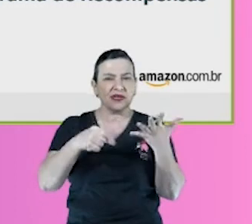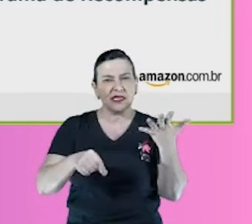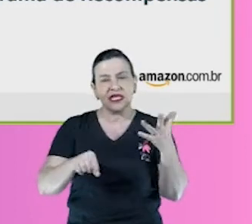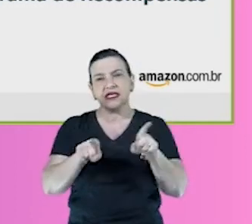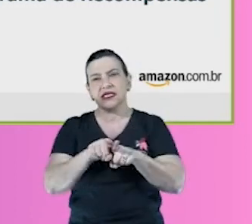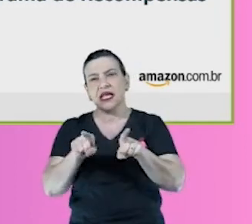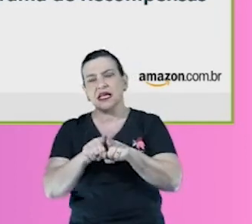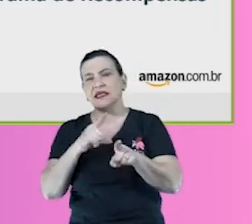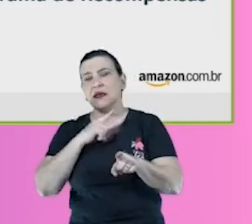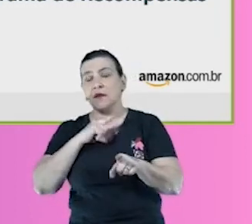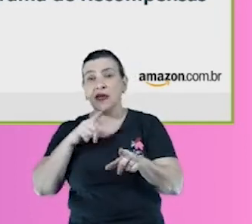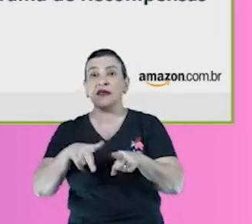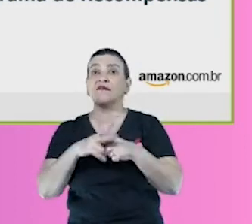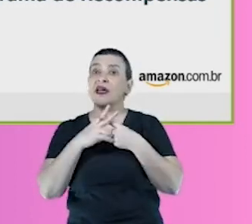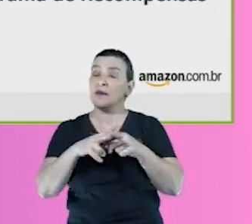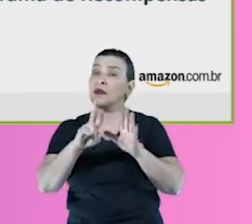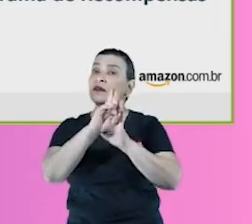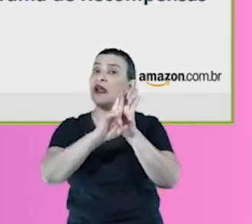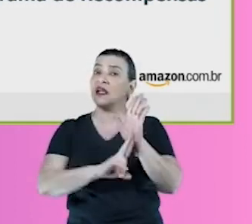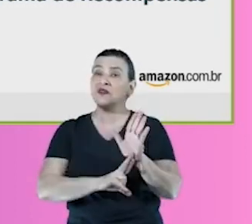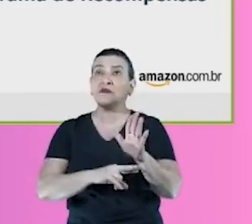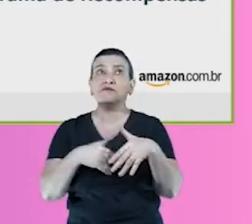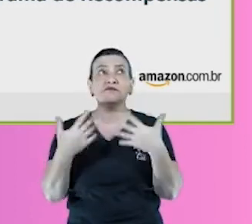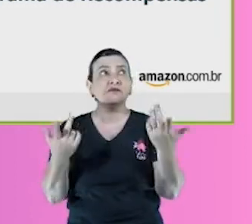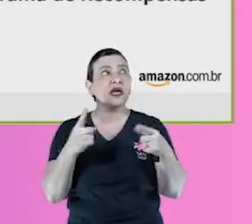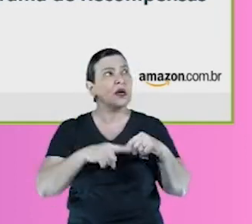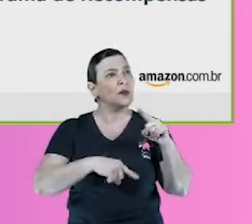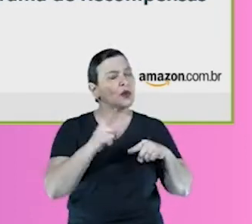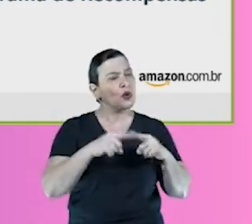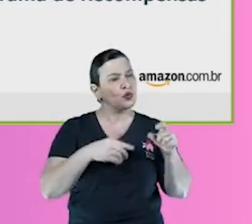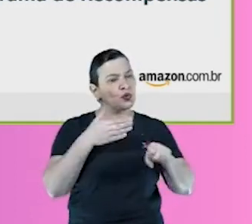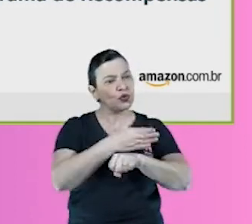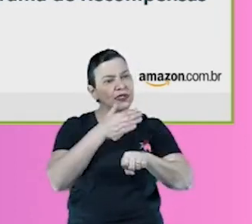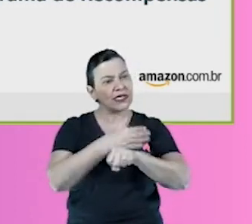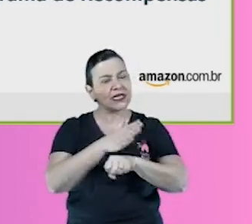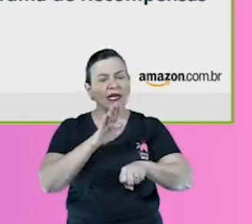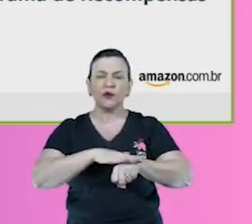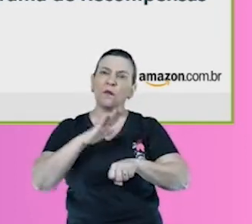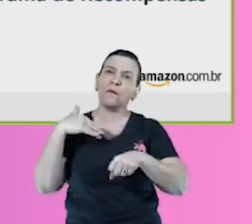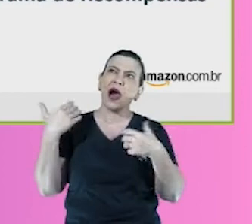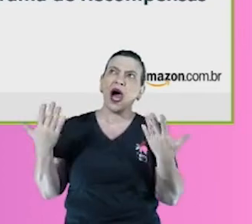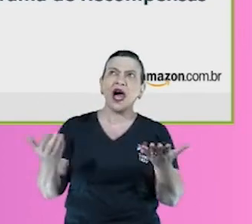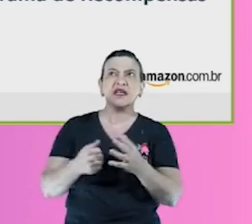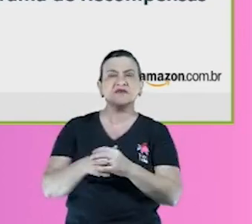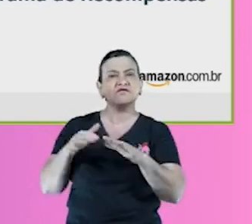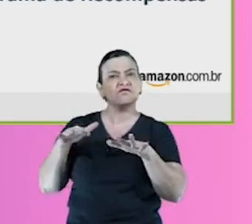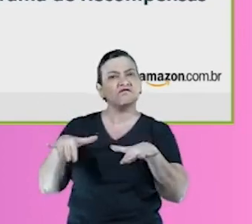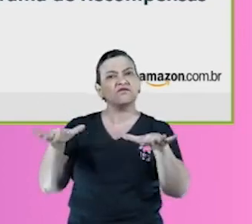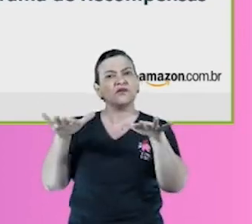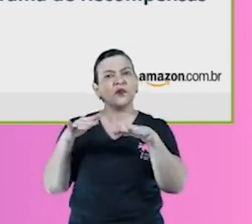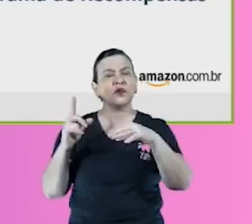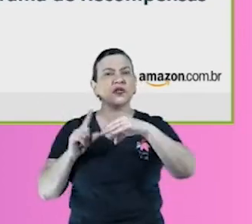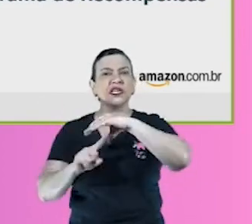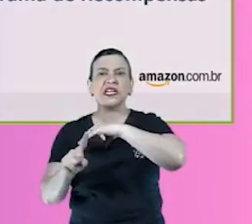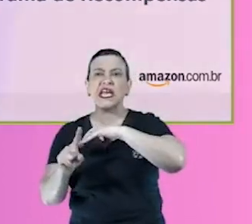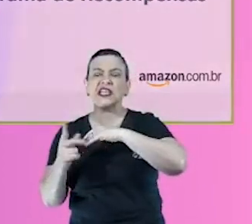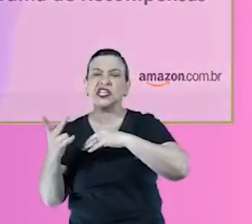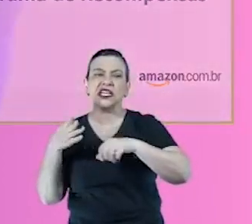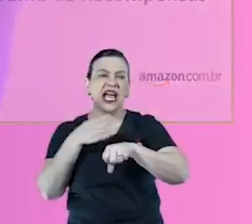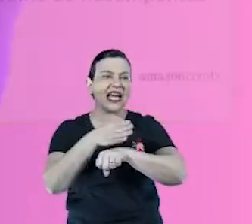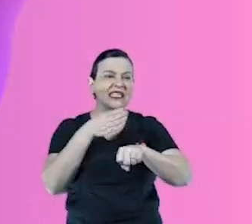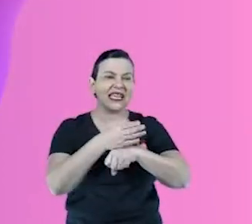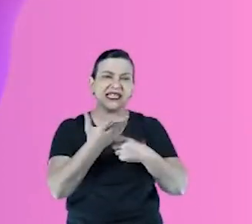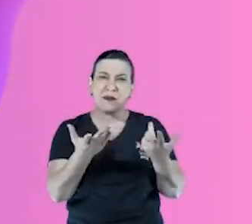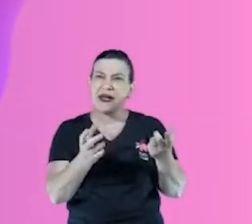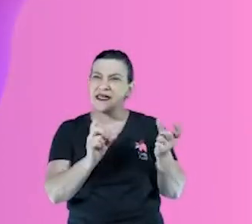relatórios pra você entender, ué, qual que é o meu produto mais visitado, né, por que o meu produto mais visitado não tá vendendo, né, tipo, eu consigo